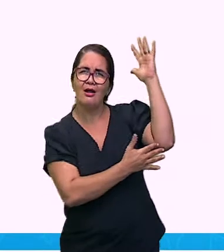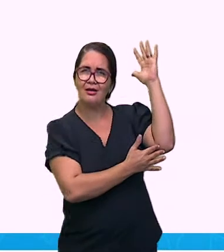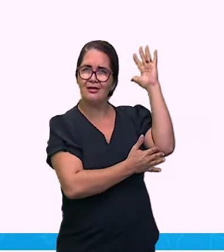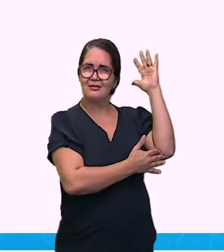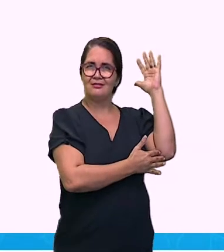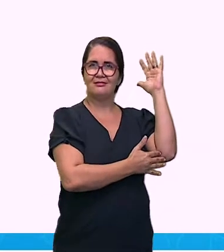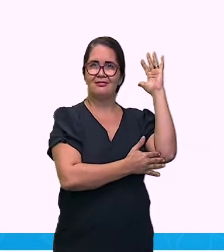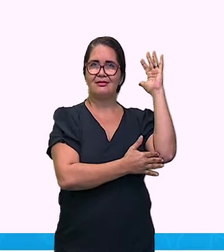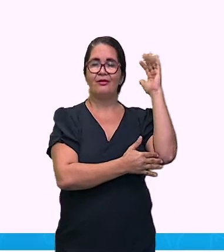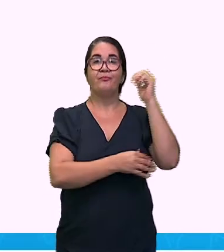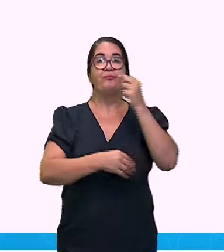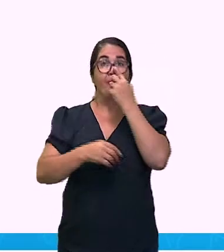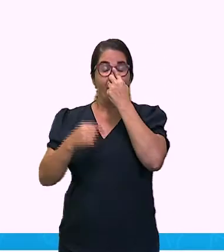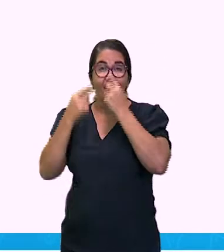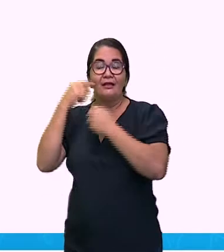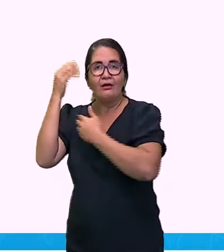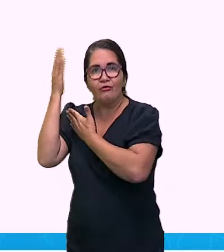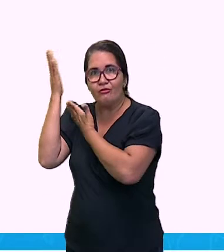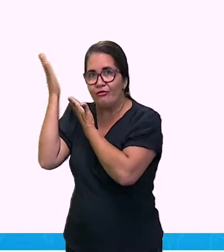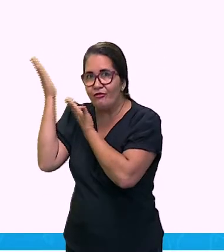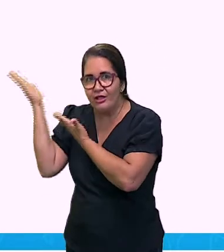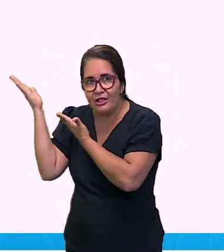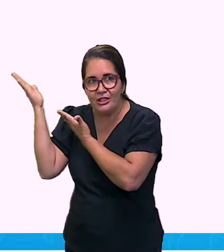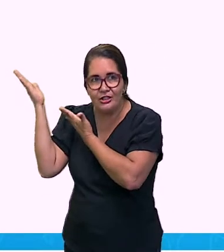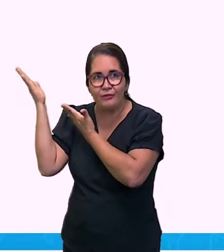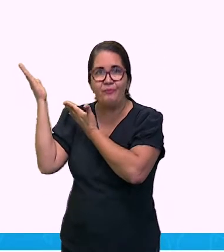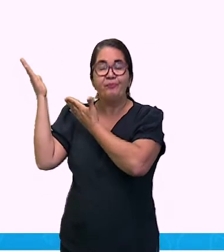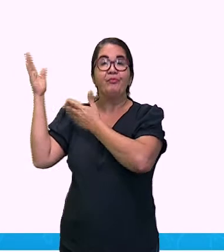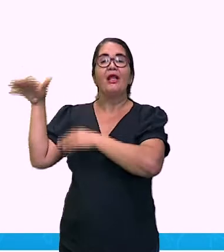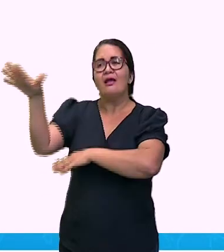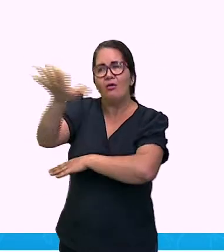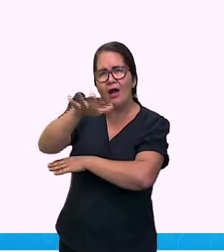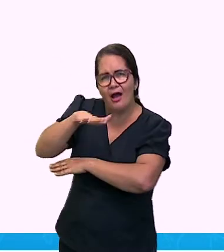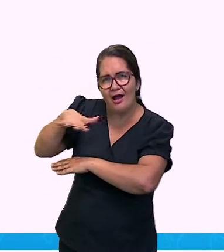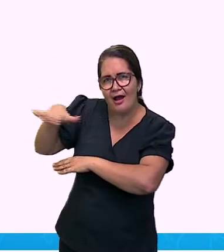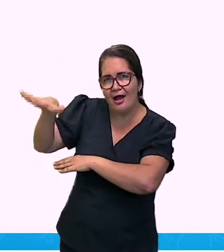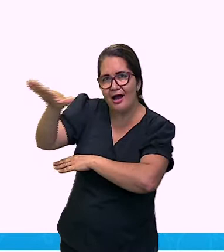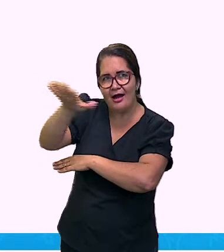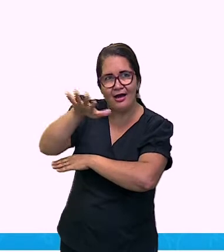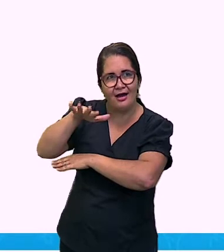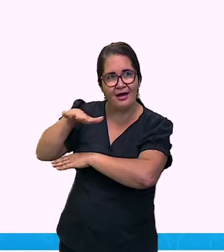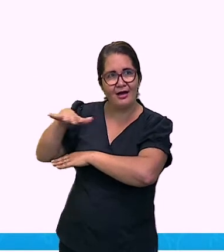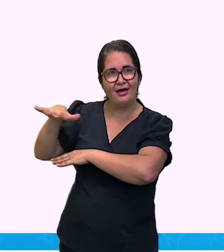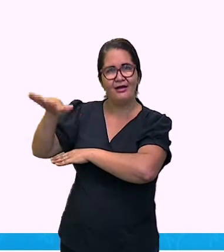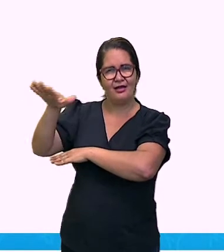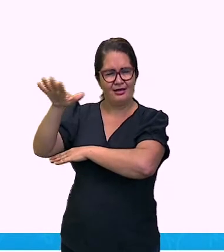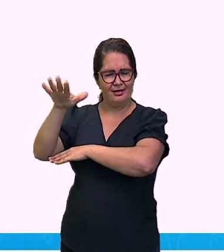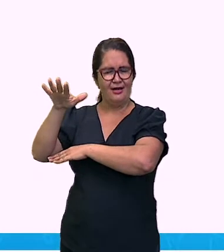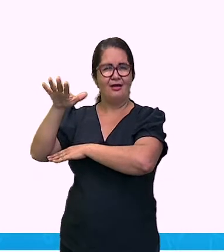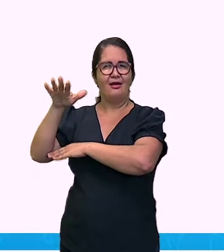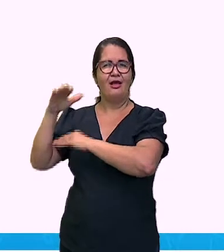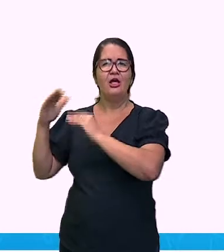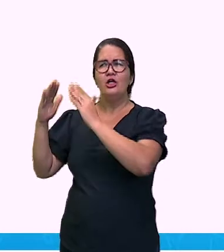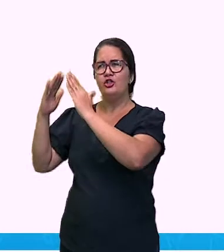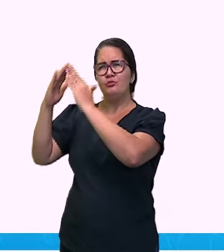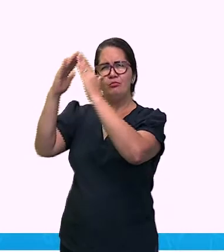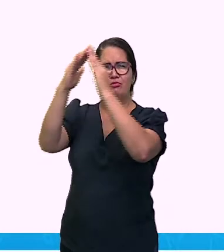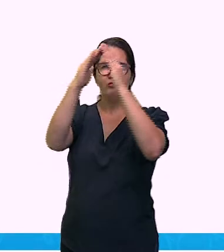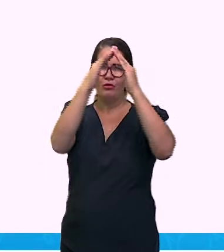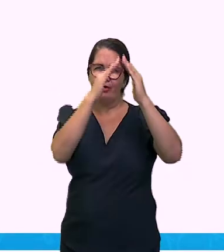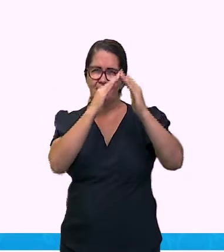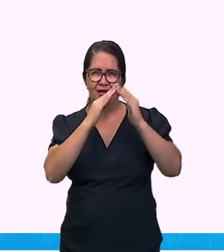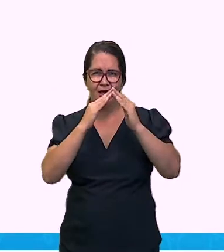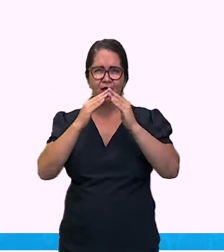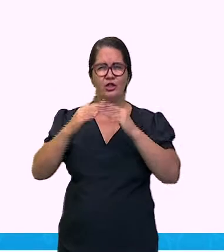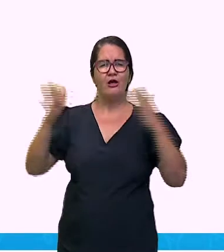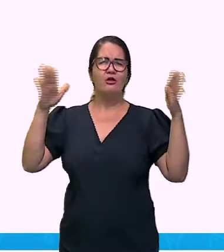Doce, tem a área de camping. Se você quiser ir passear, visitar, marcar um